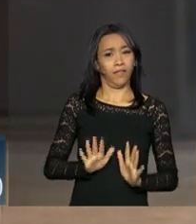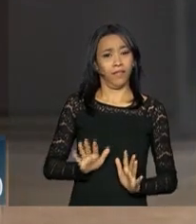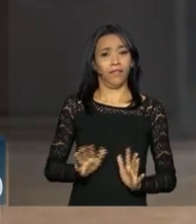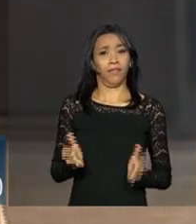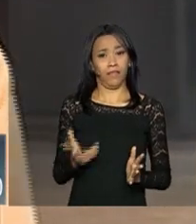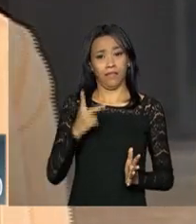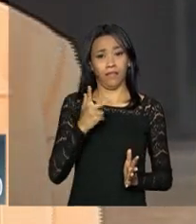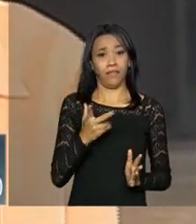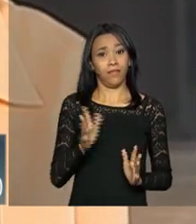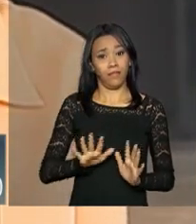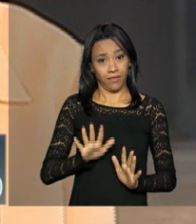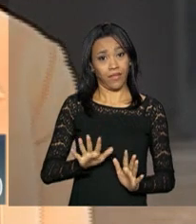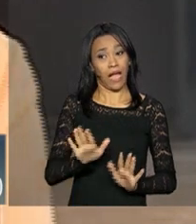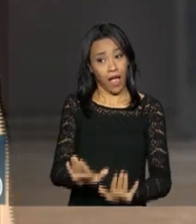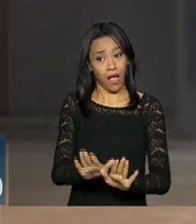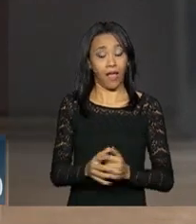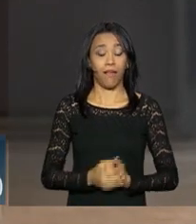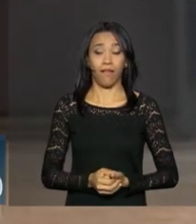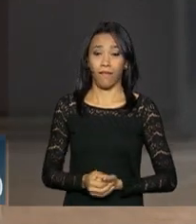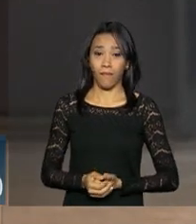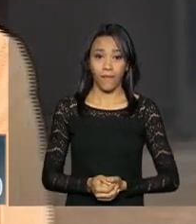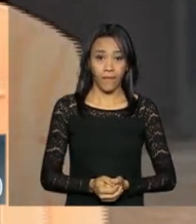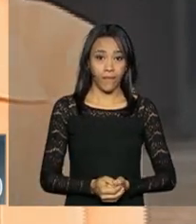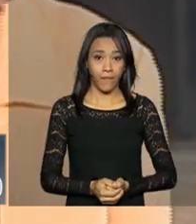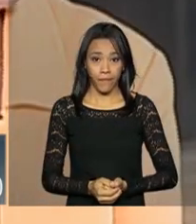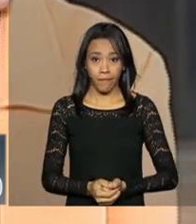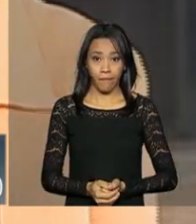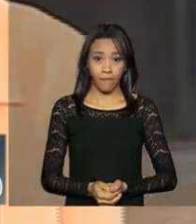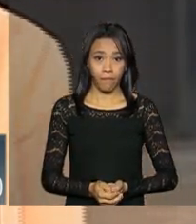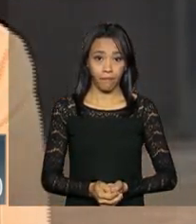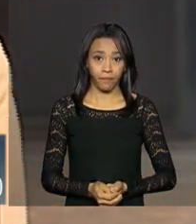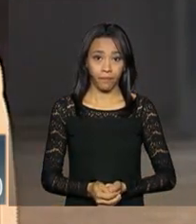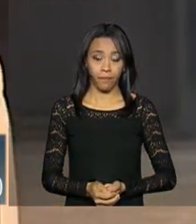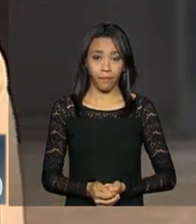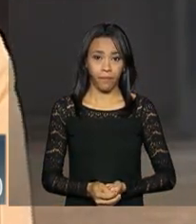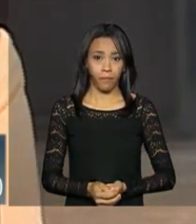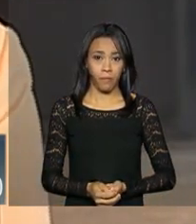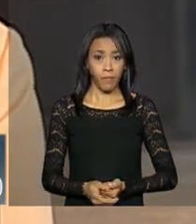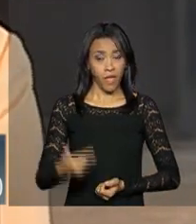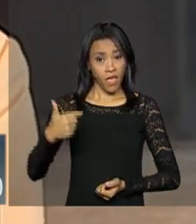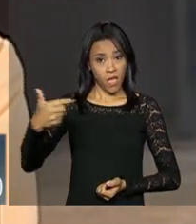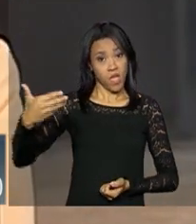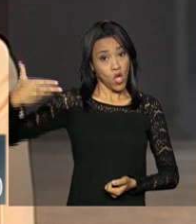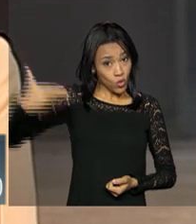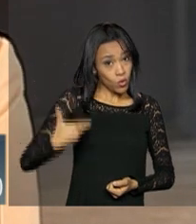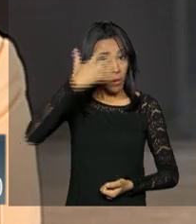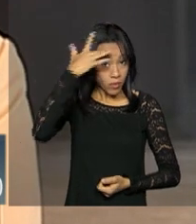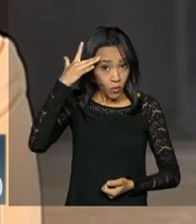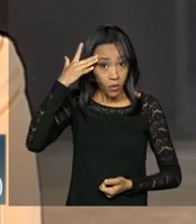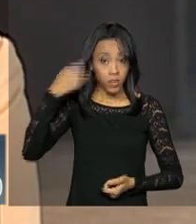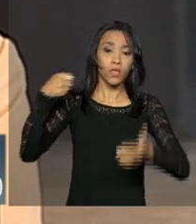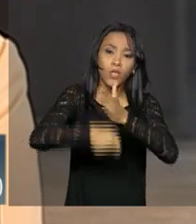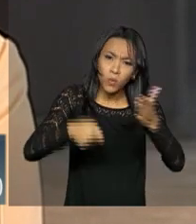no meu lado da calçada. A senhora está otimista e o Brasil? Eu sou uma pessoa que luta, querida.